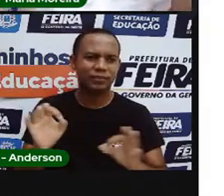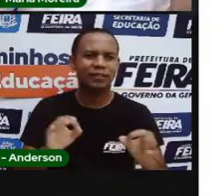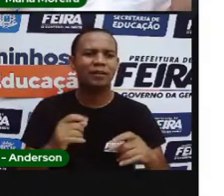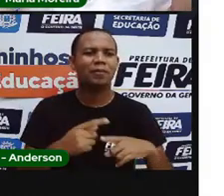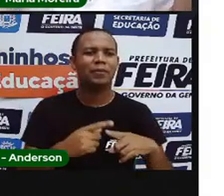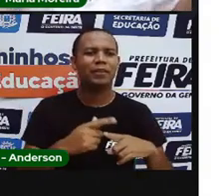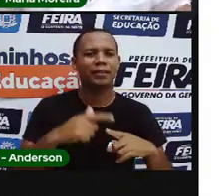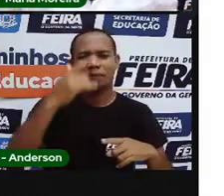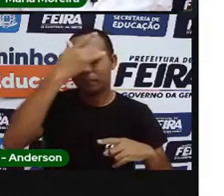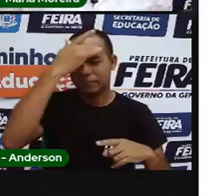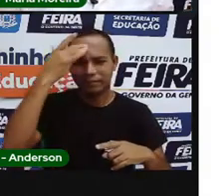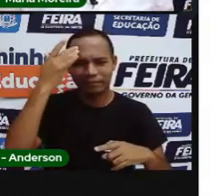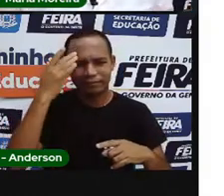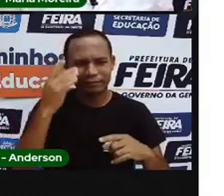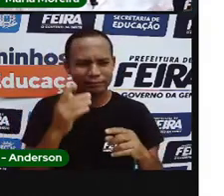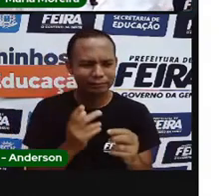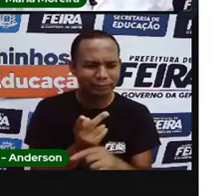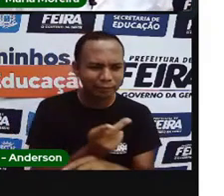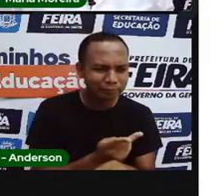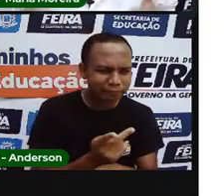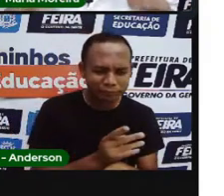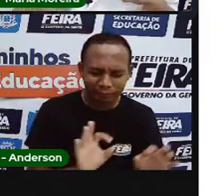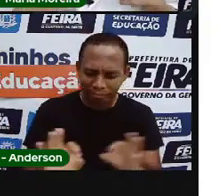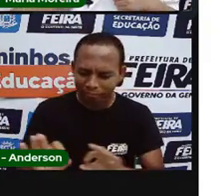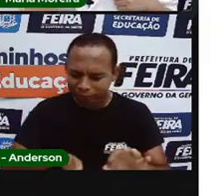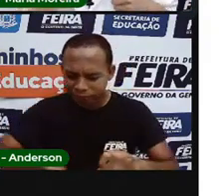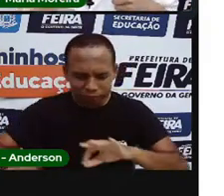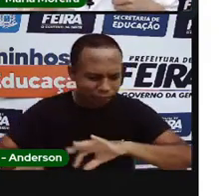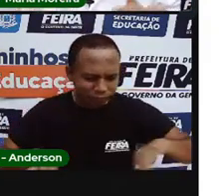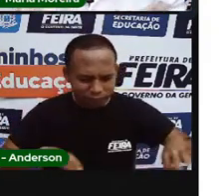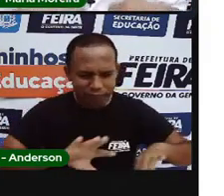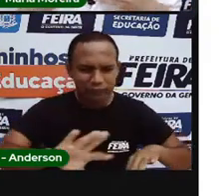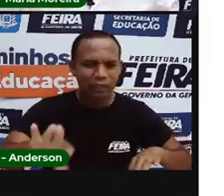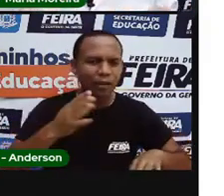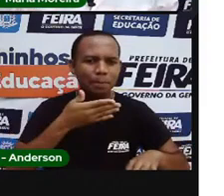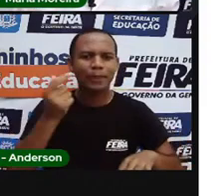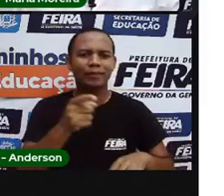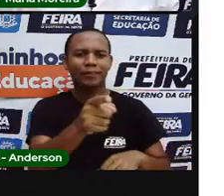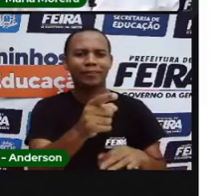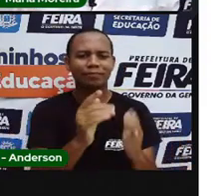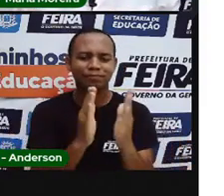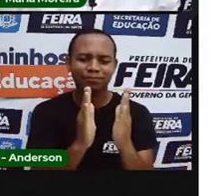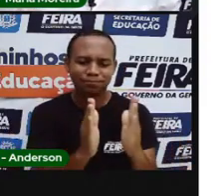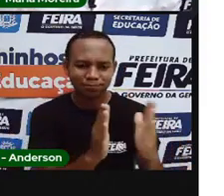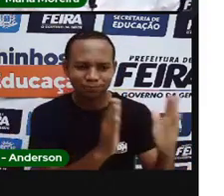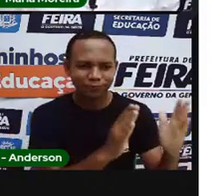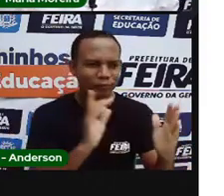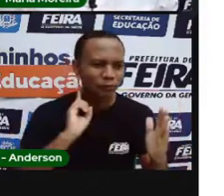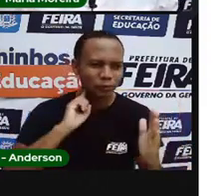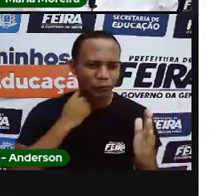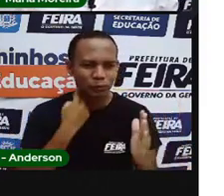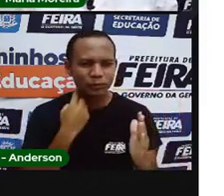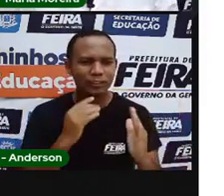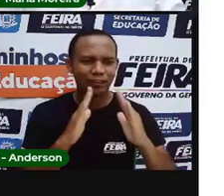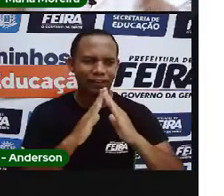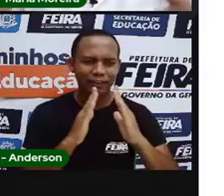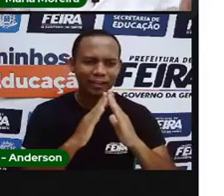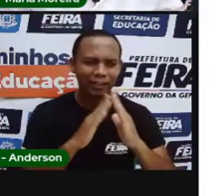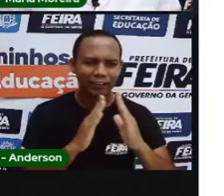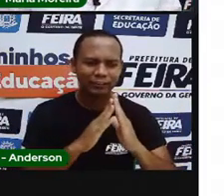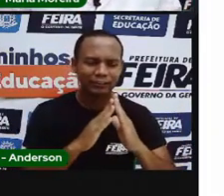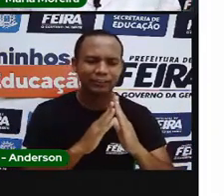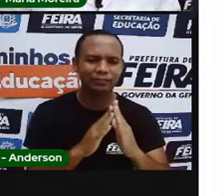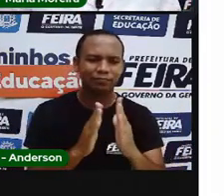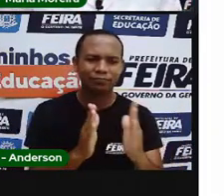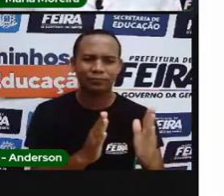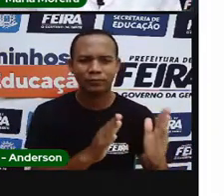perder um tempo para poder separar tudo isso. Então, fica a ideia aí da prova. Separem o lixo, comecem a fazer na casa de vocês, depois